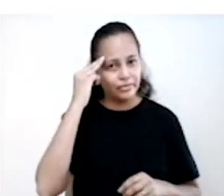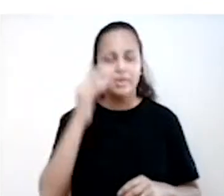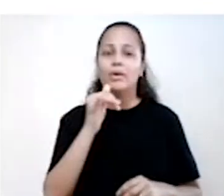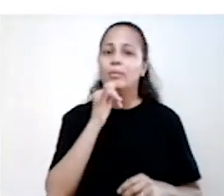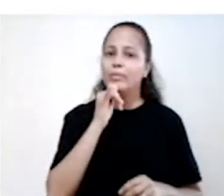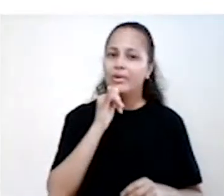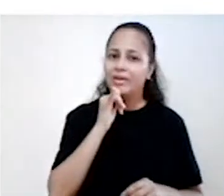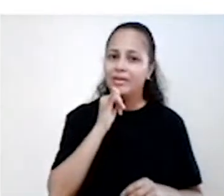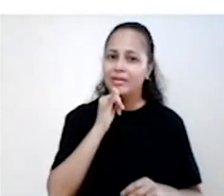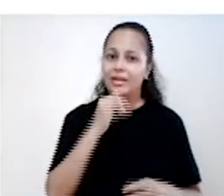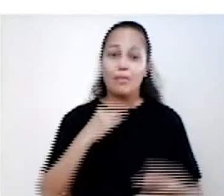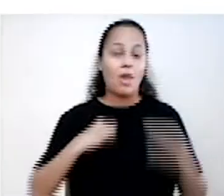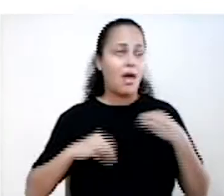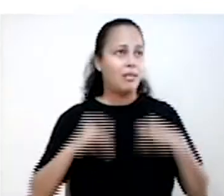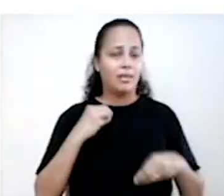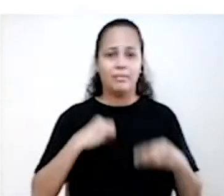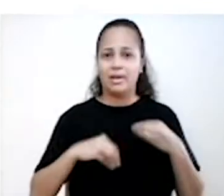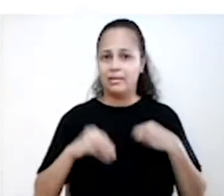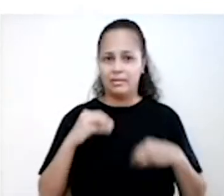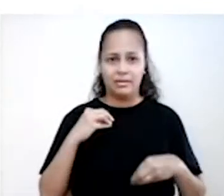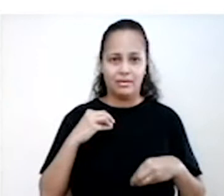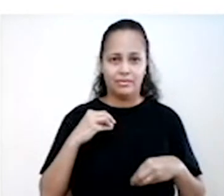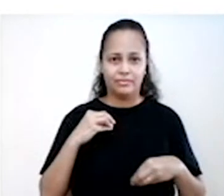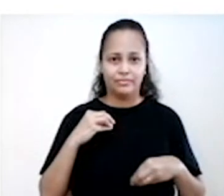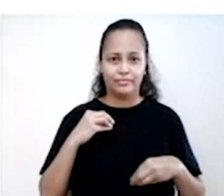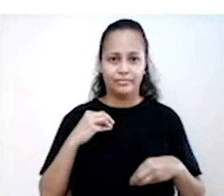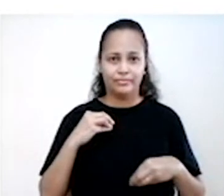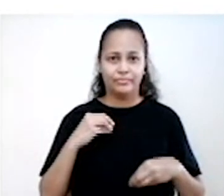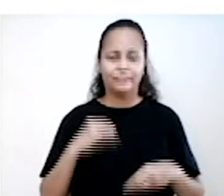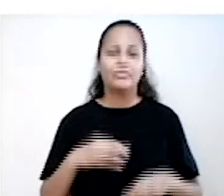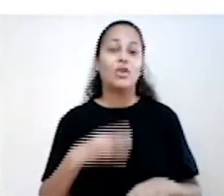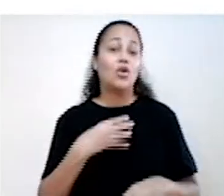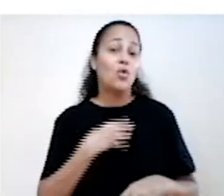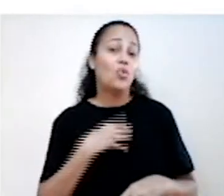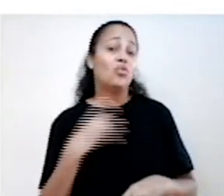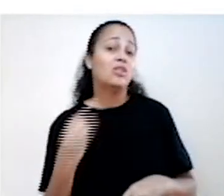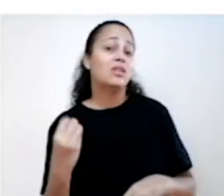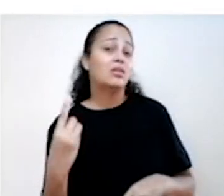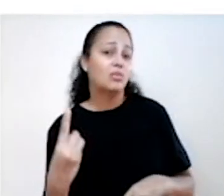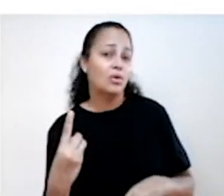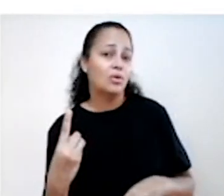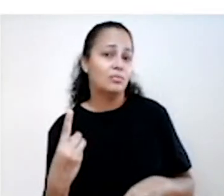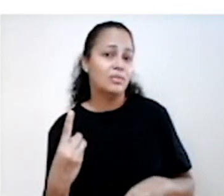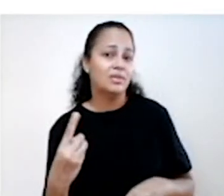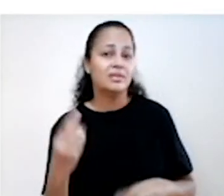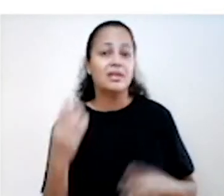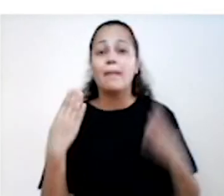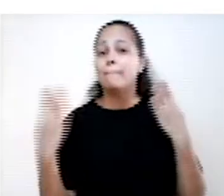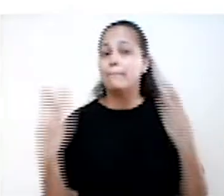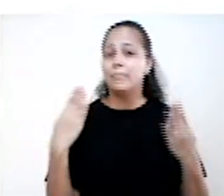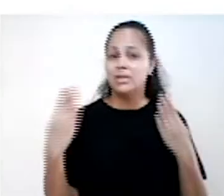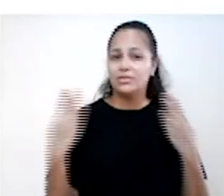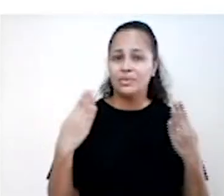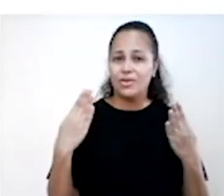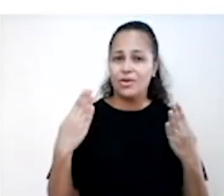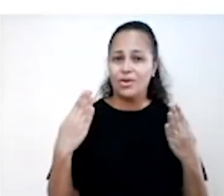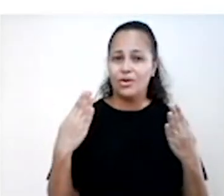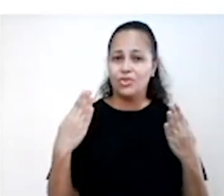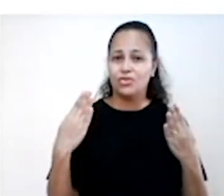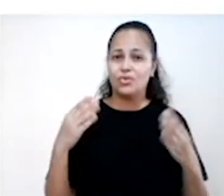e a depressão, por exemplo. Alguns sintomas da ansiedade. Os sintomas psicológicos,